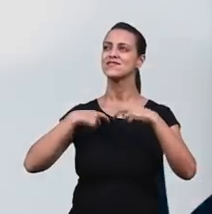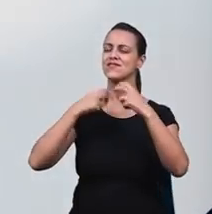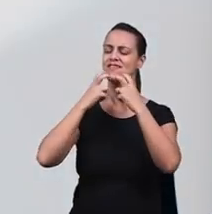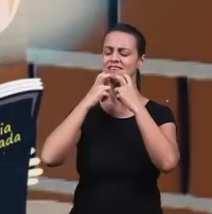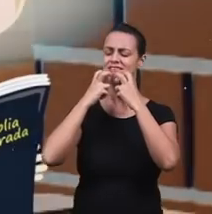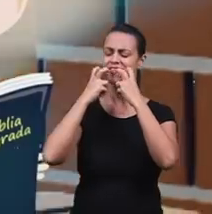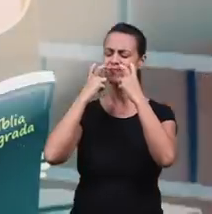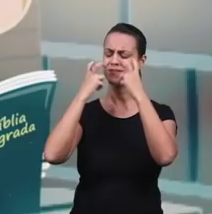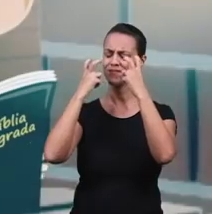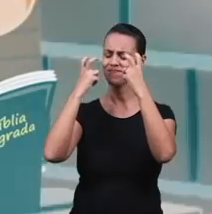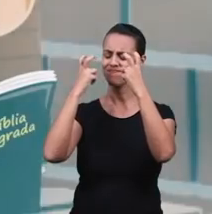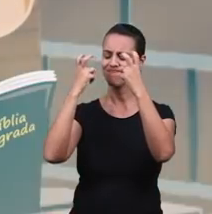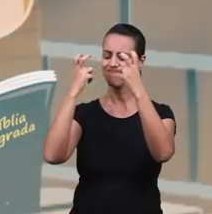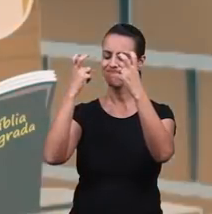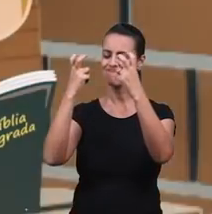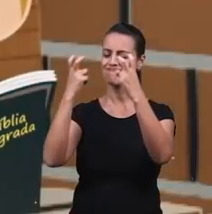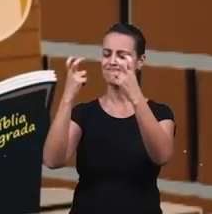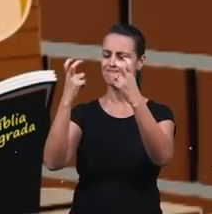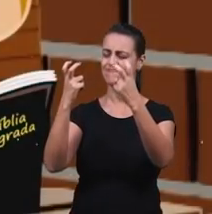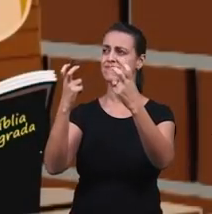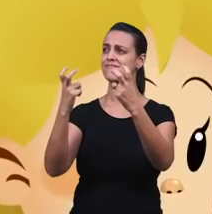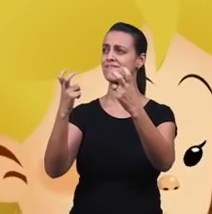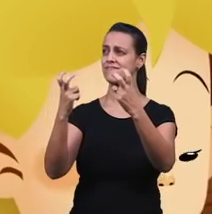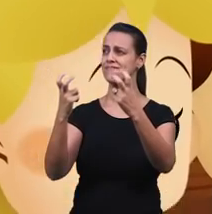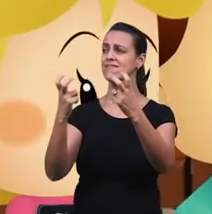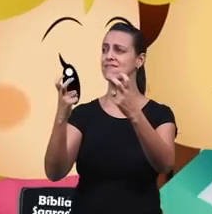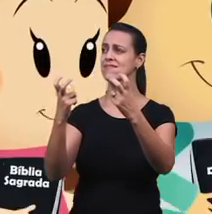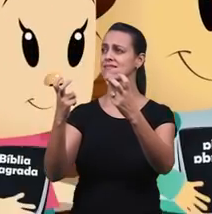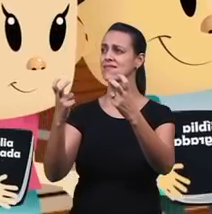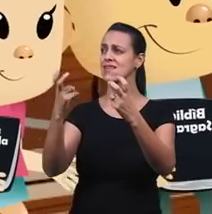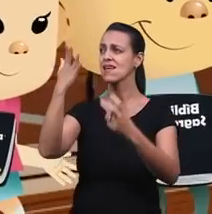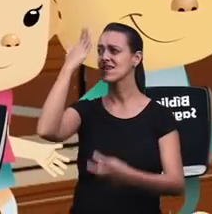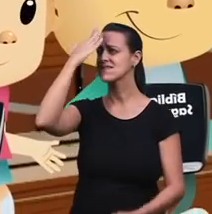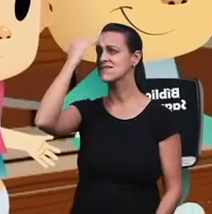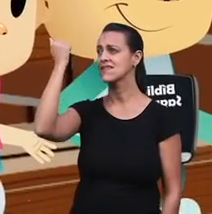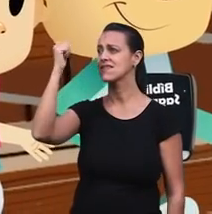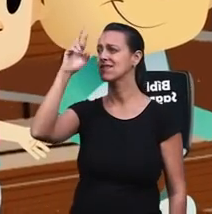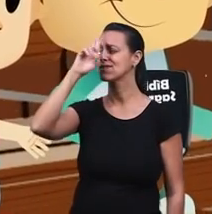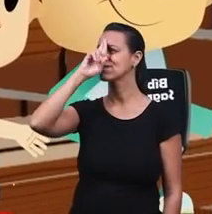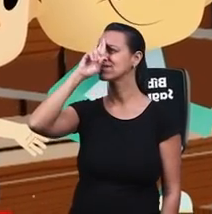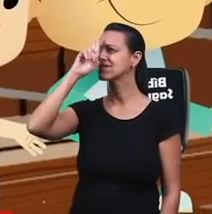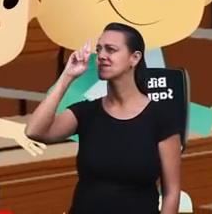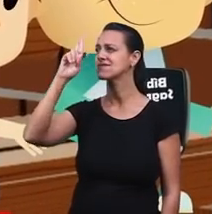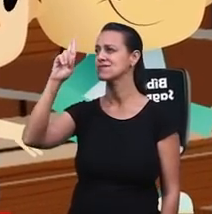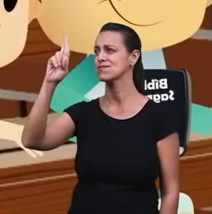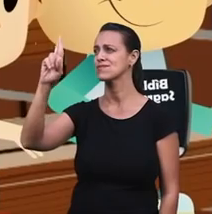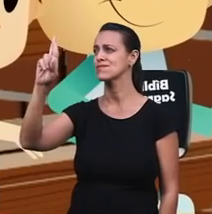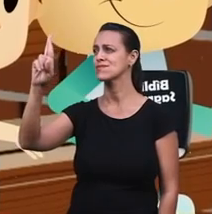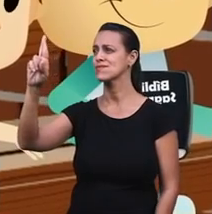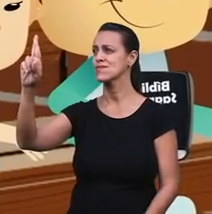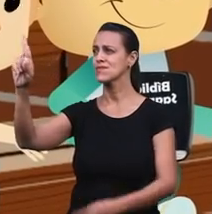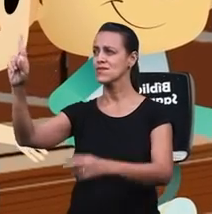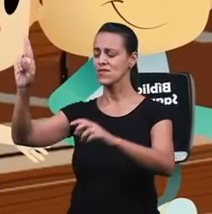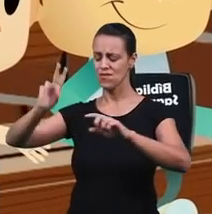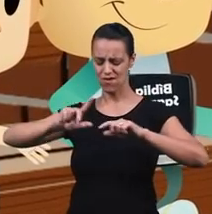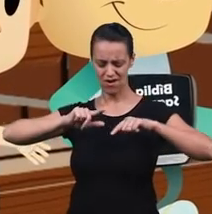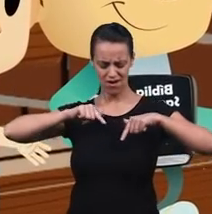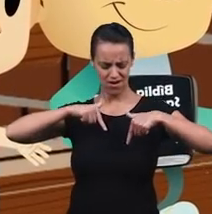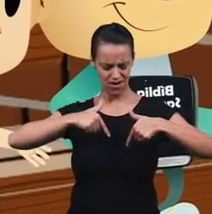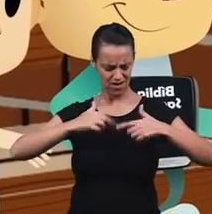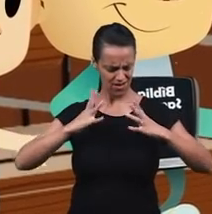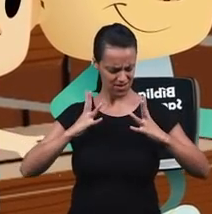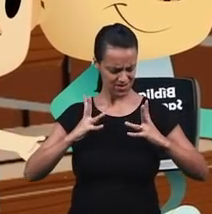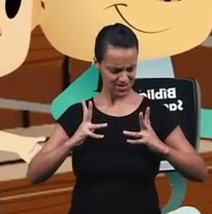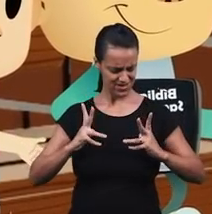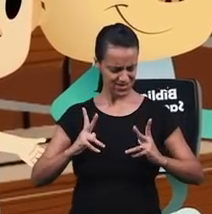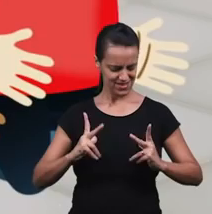isso vou clamar E o Senhor vai